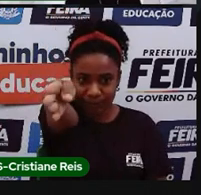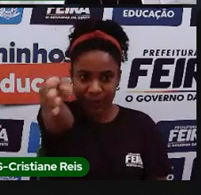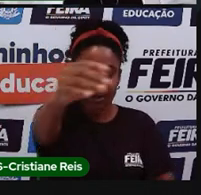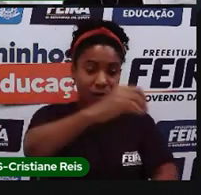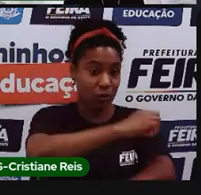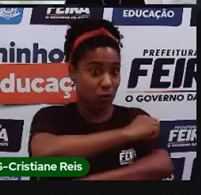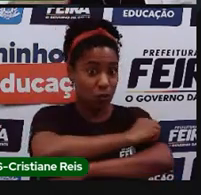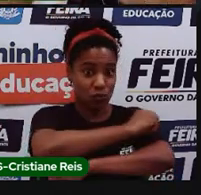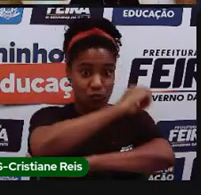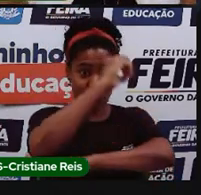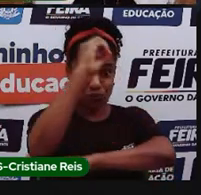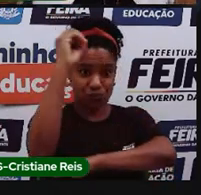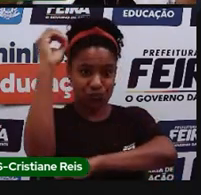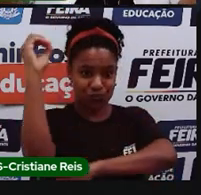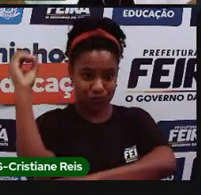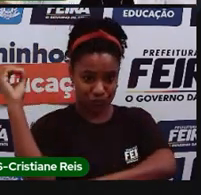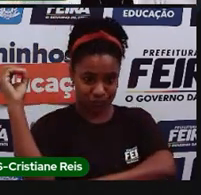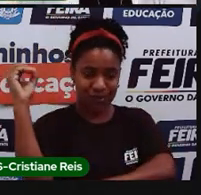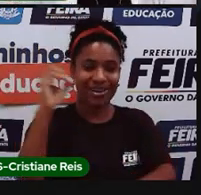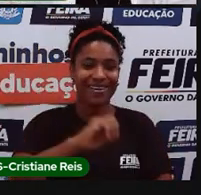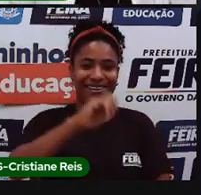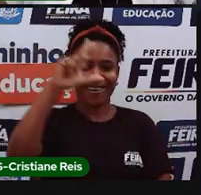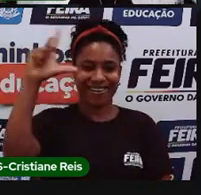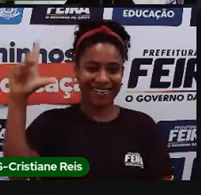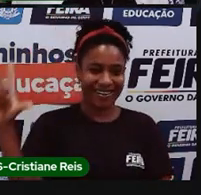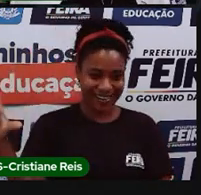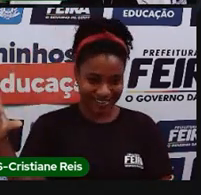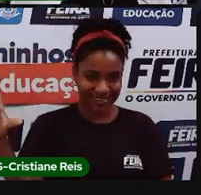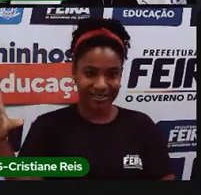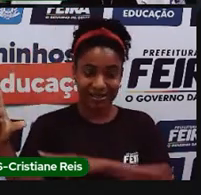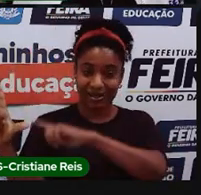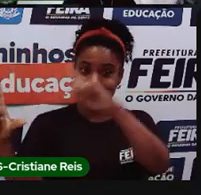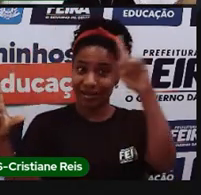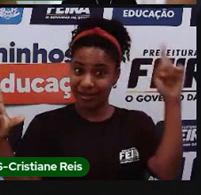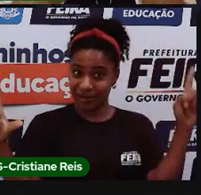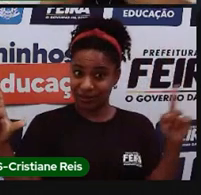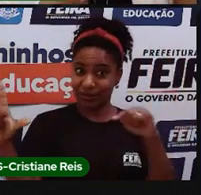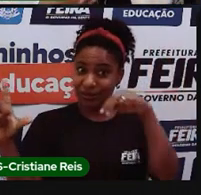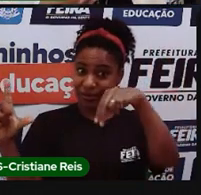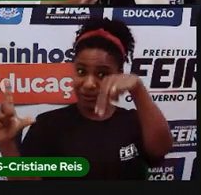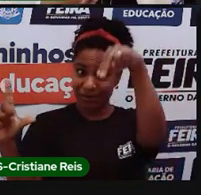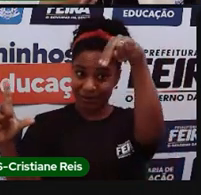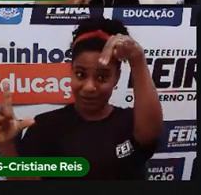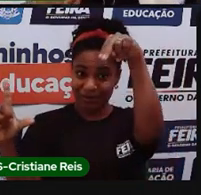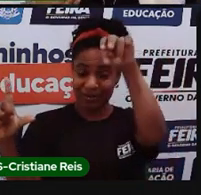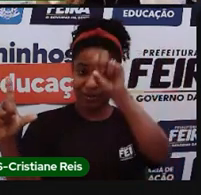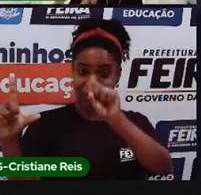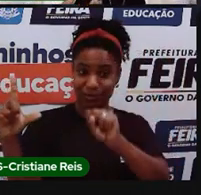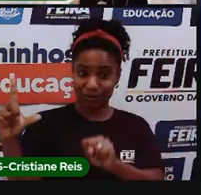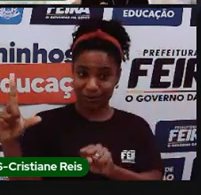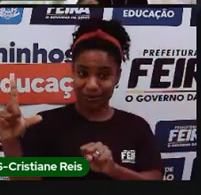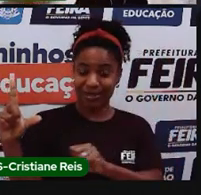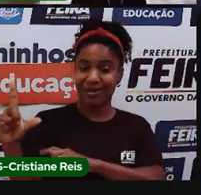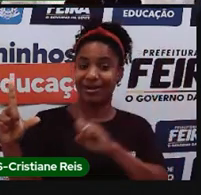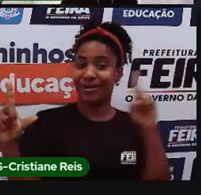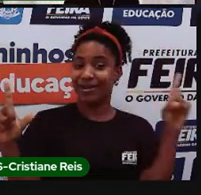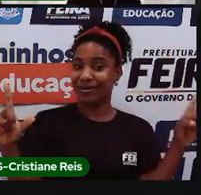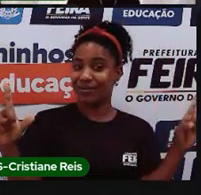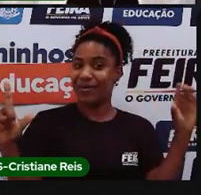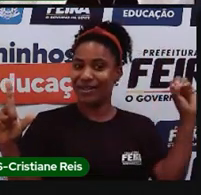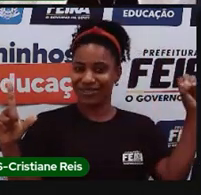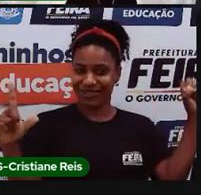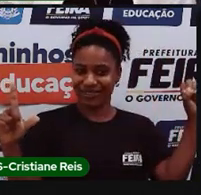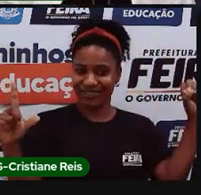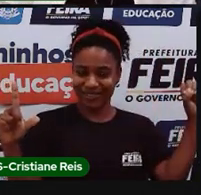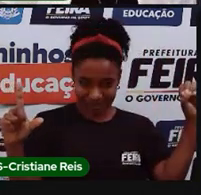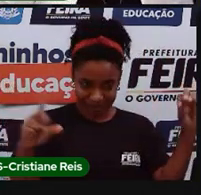o leste, e aí tudo que tiver na minha frente é o norte, o que tiver atrás é o sul, e o que tiver à minha esquerda vai ser